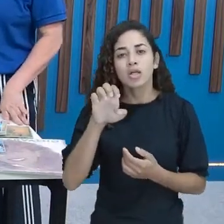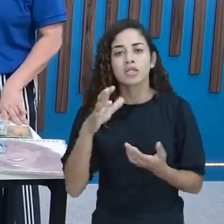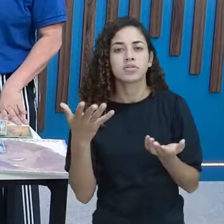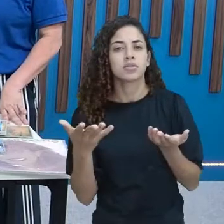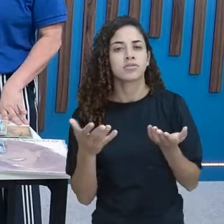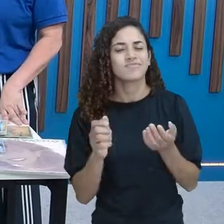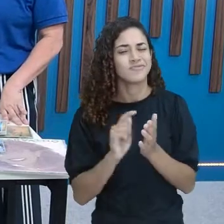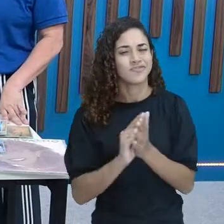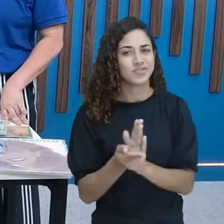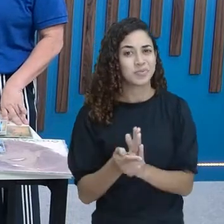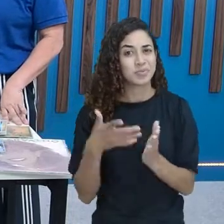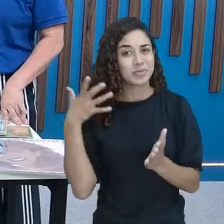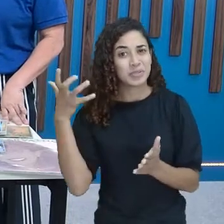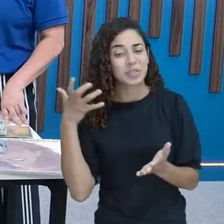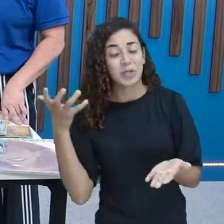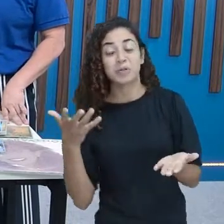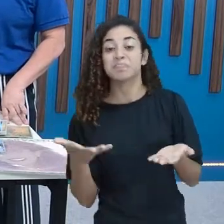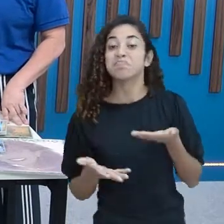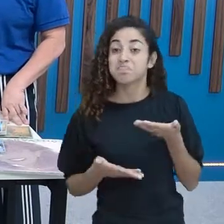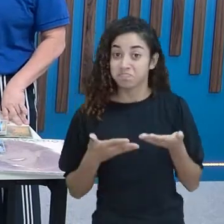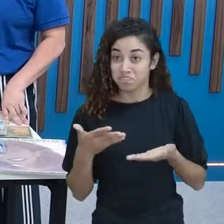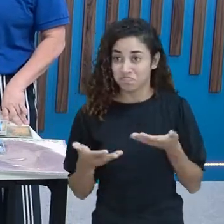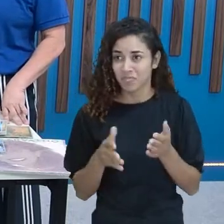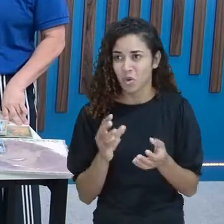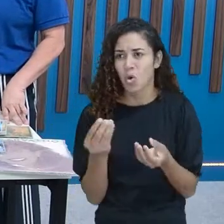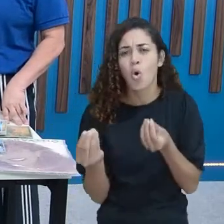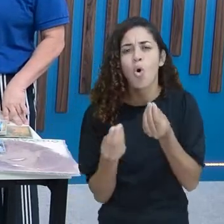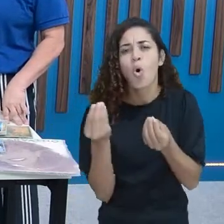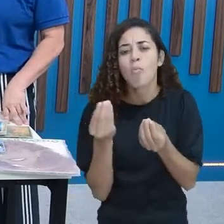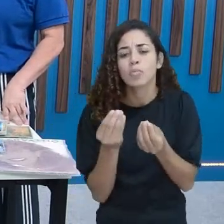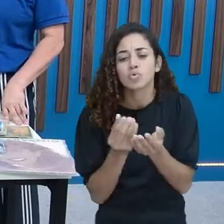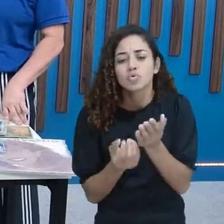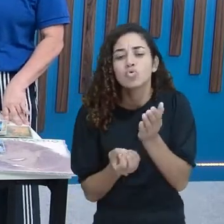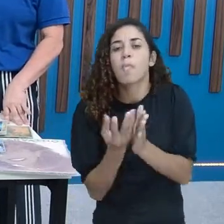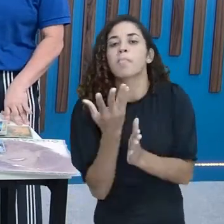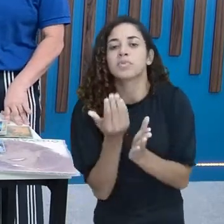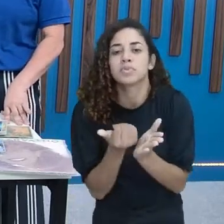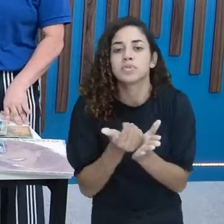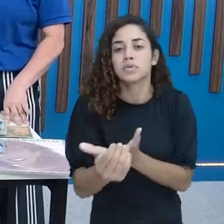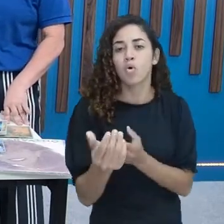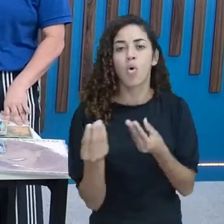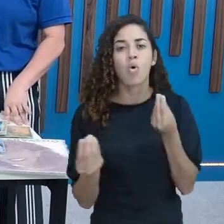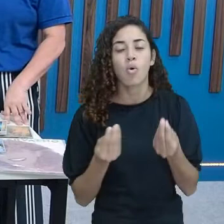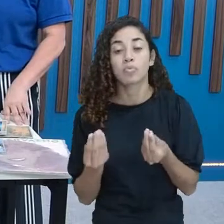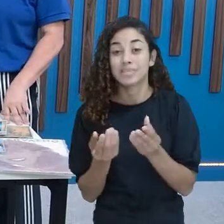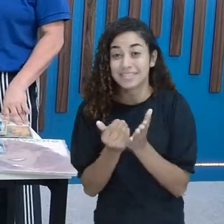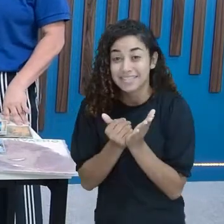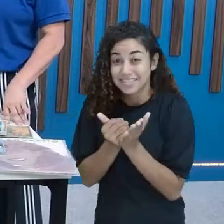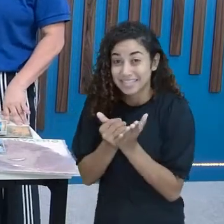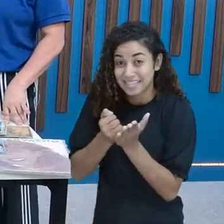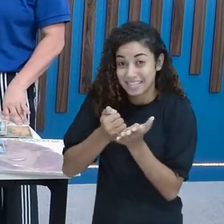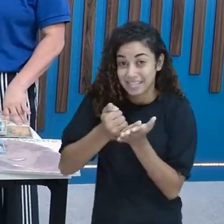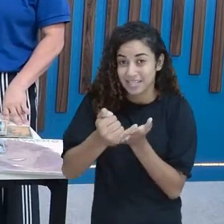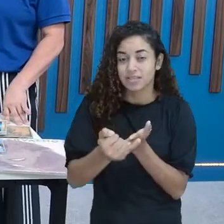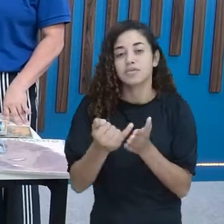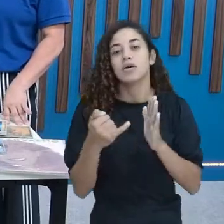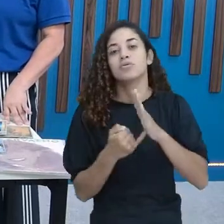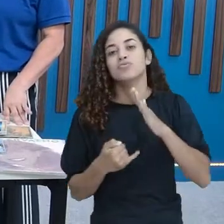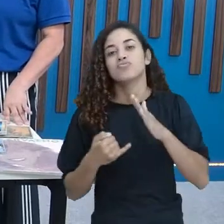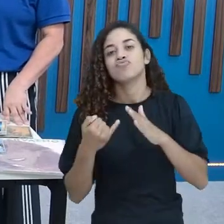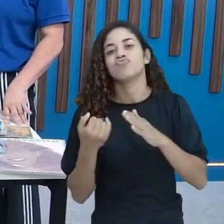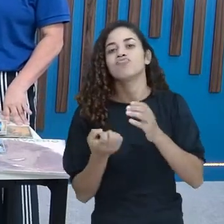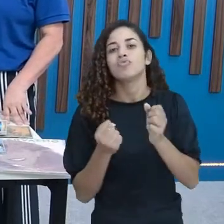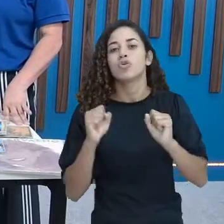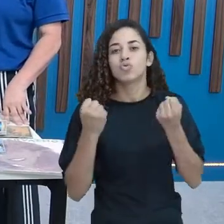gênero musical, né? Começou, vamos ver como tudo começou, né? Lá com o início foi com a indústria fonográfica